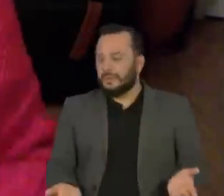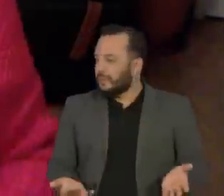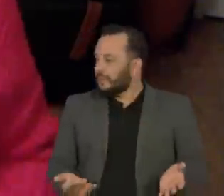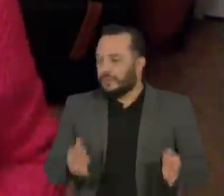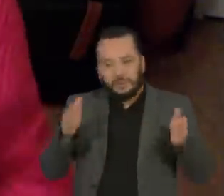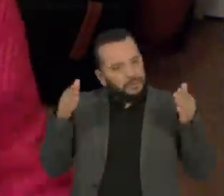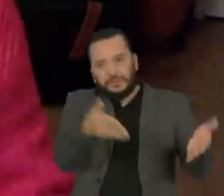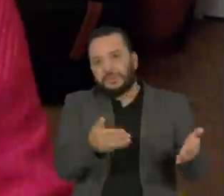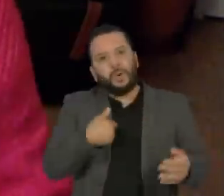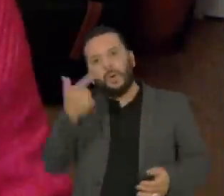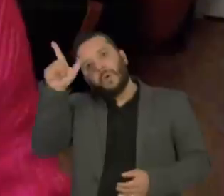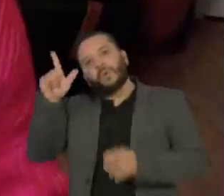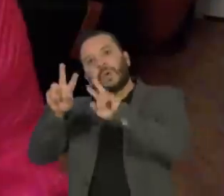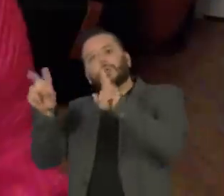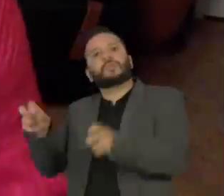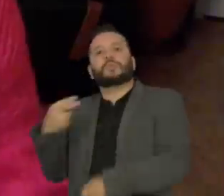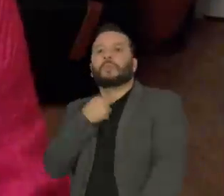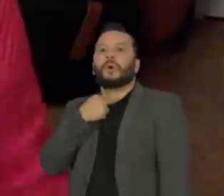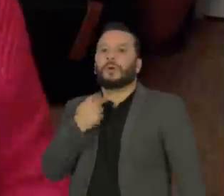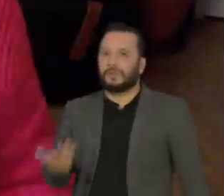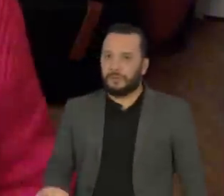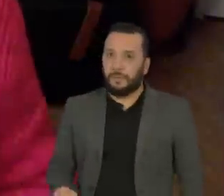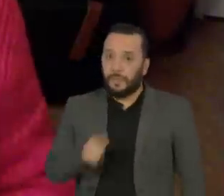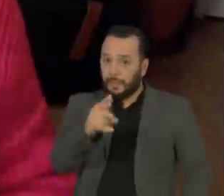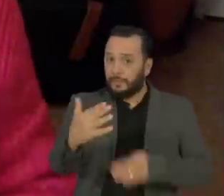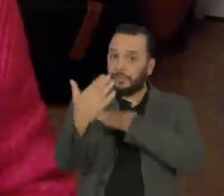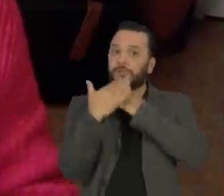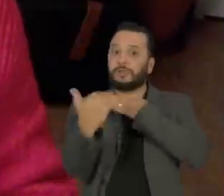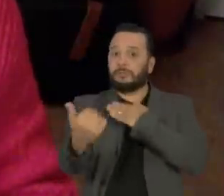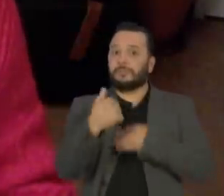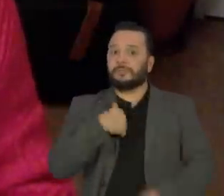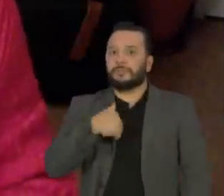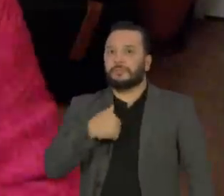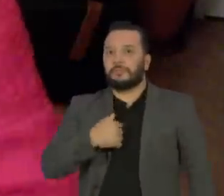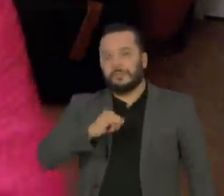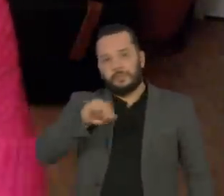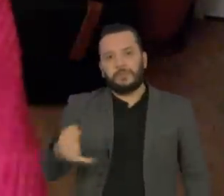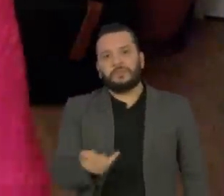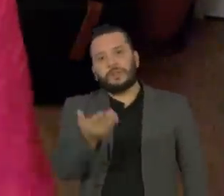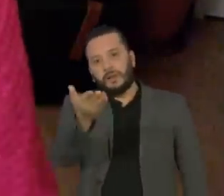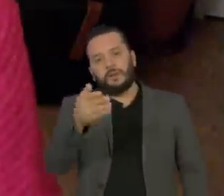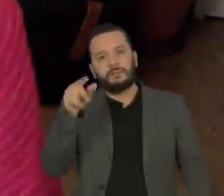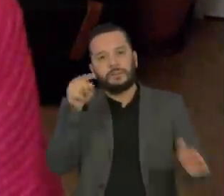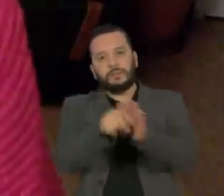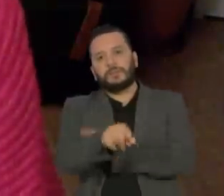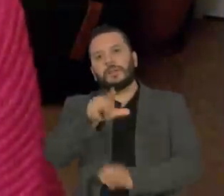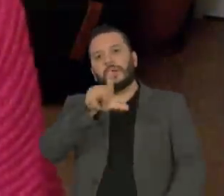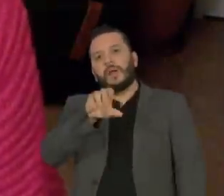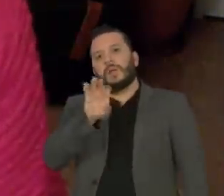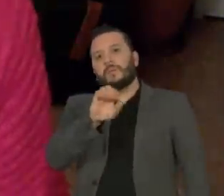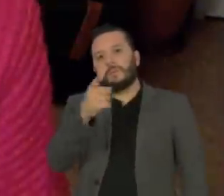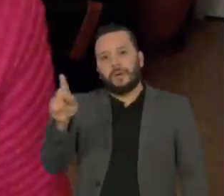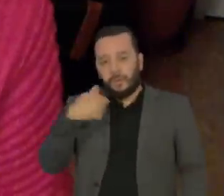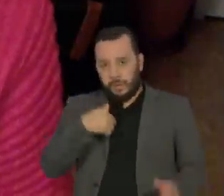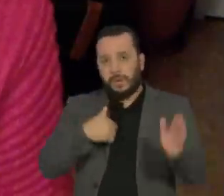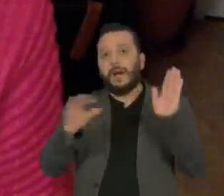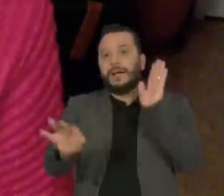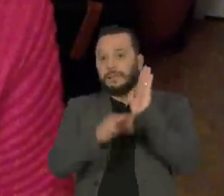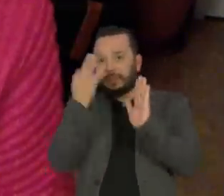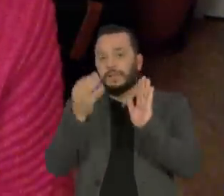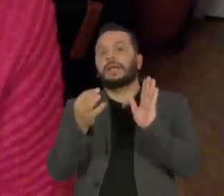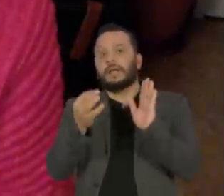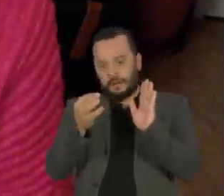alienado, né? Mas eu, já que você me chamou aqui, eu queria aproveitar para fazer uma pergunta para o Lobão e eu assinei o manifesto juntos